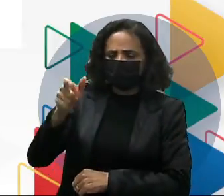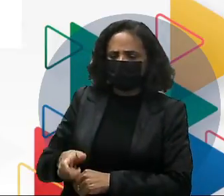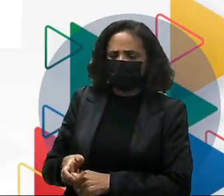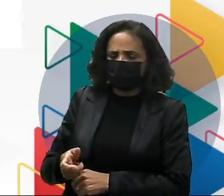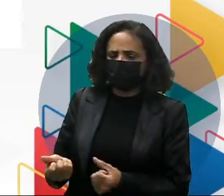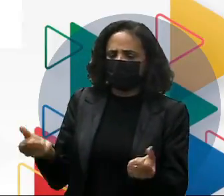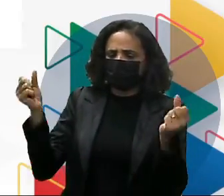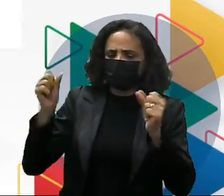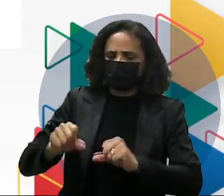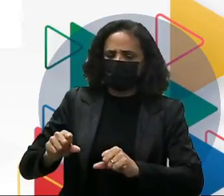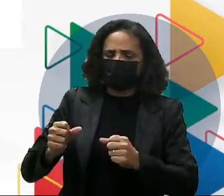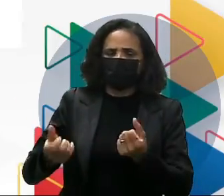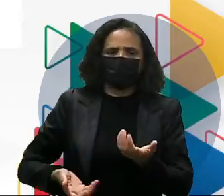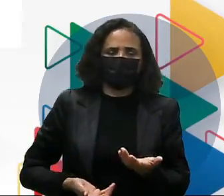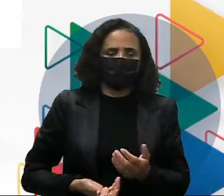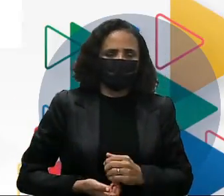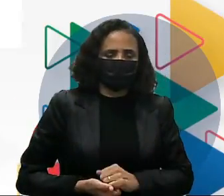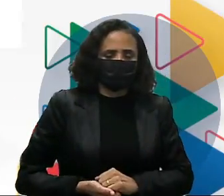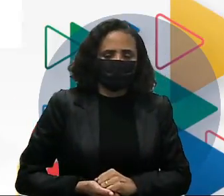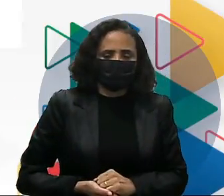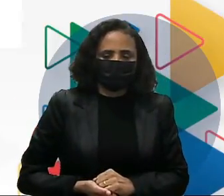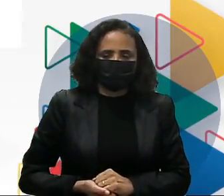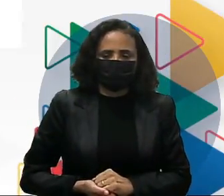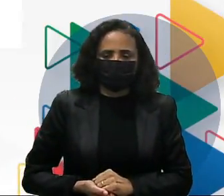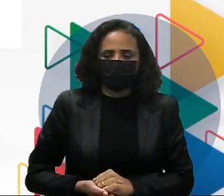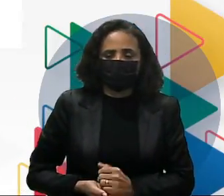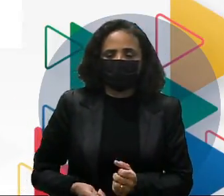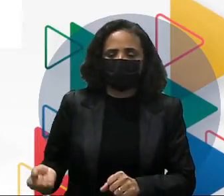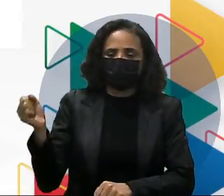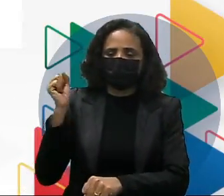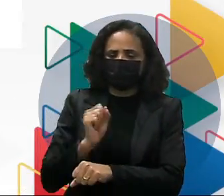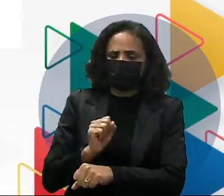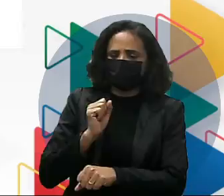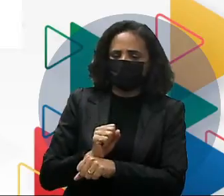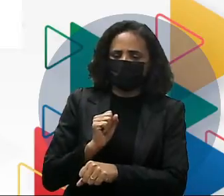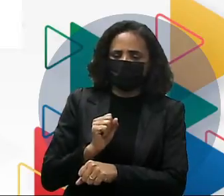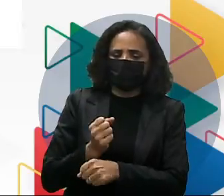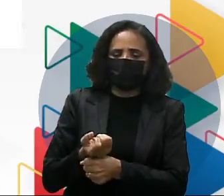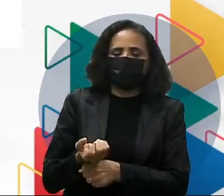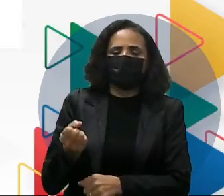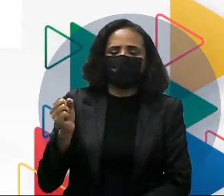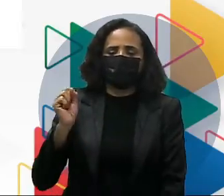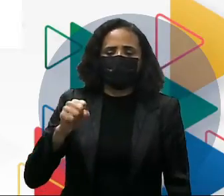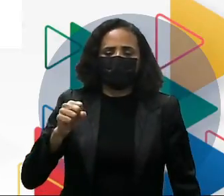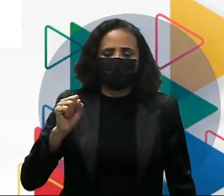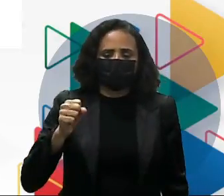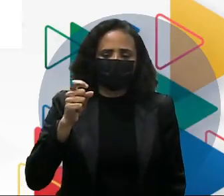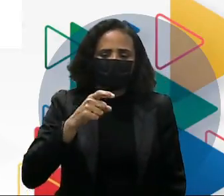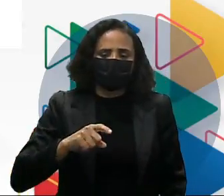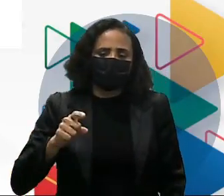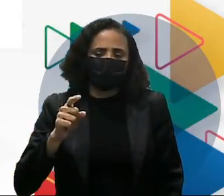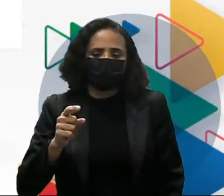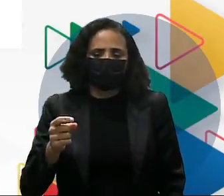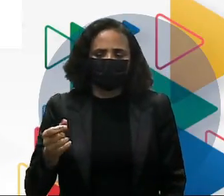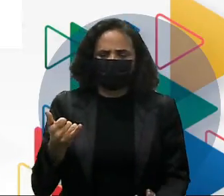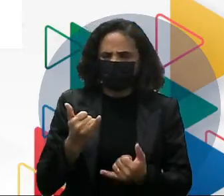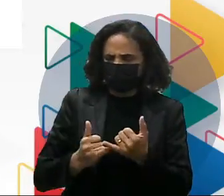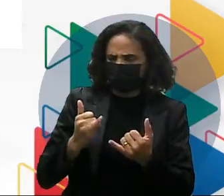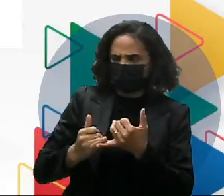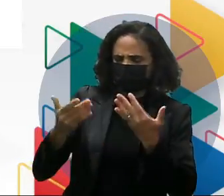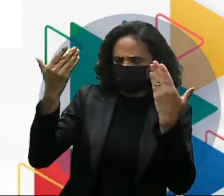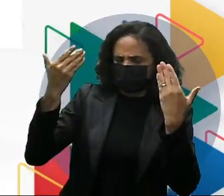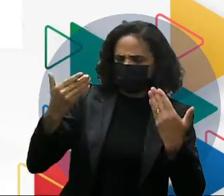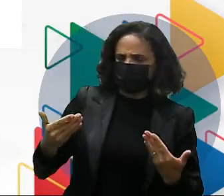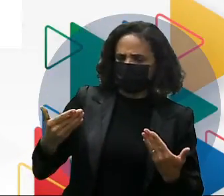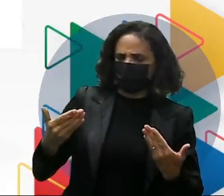like me. Eu espero que sim, de outra forma, não vai parecer comigo. Oh,